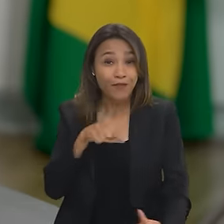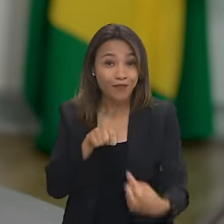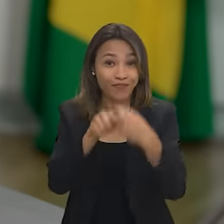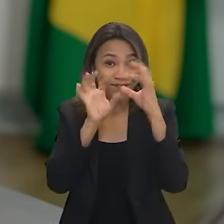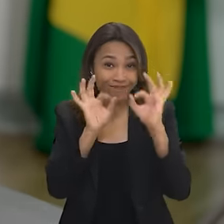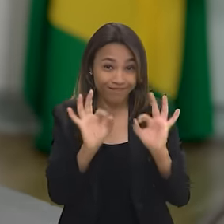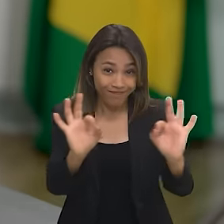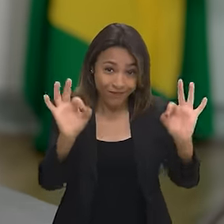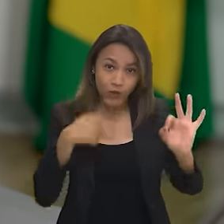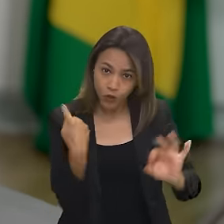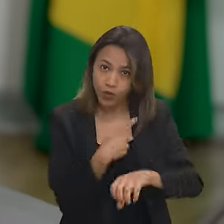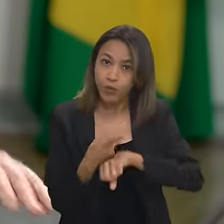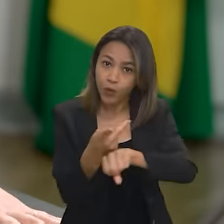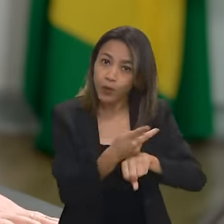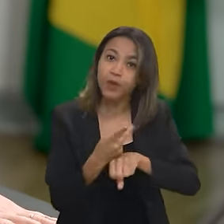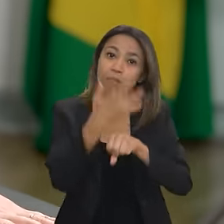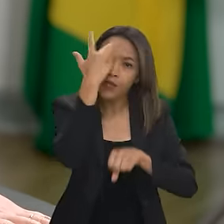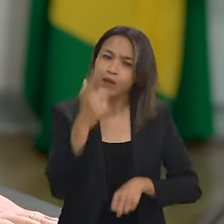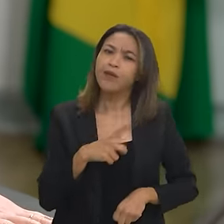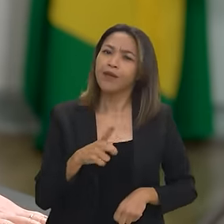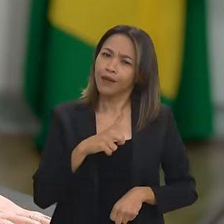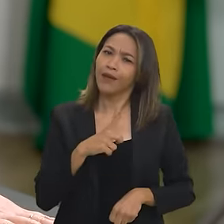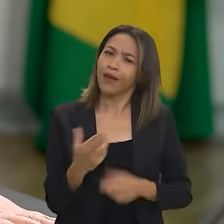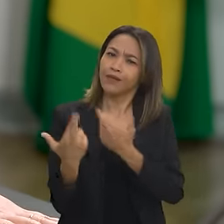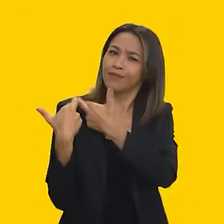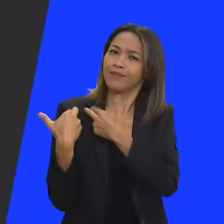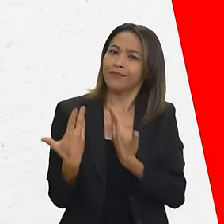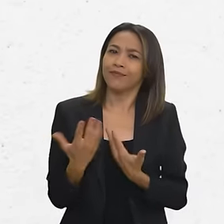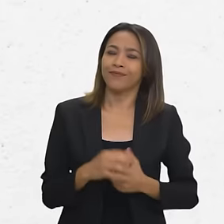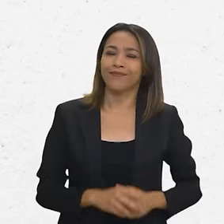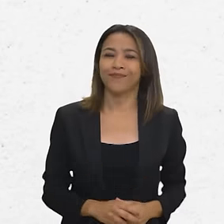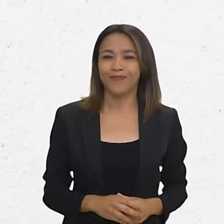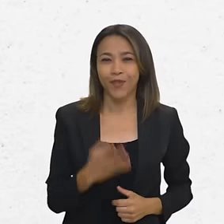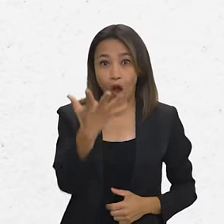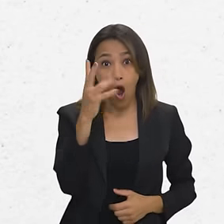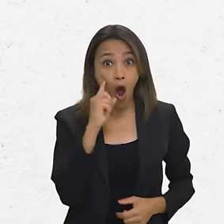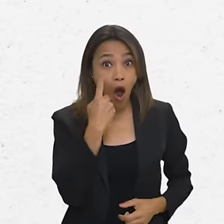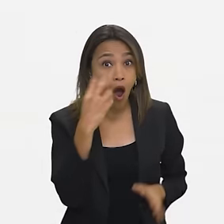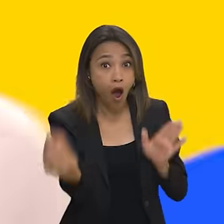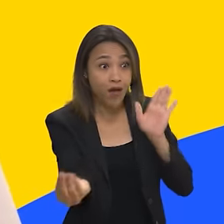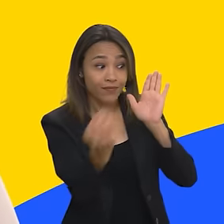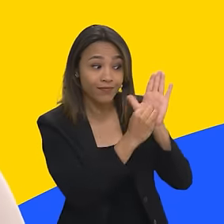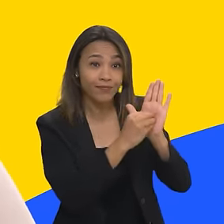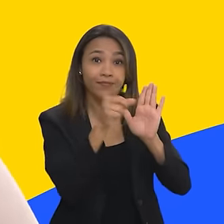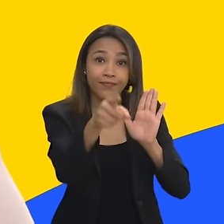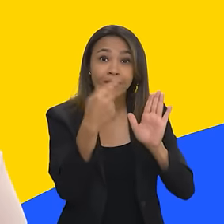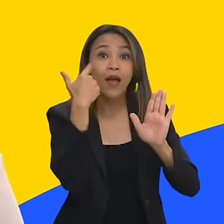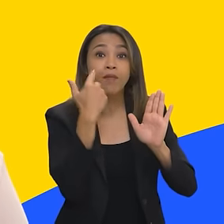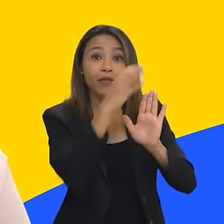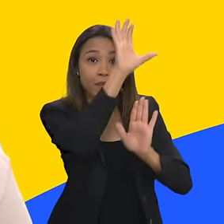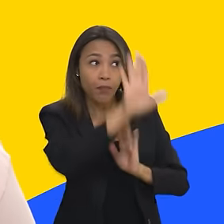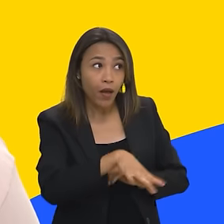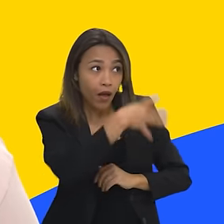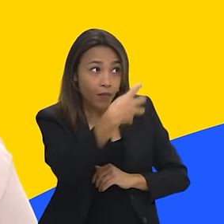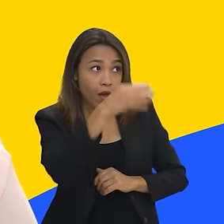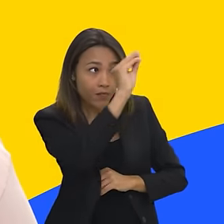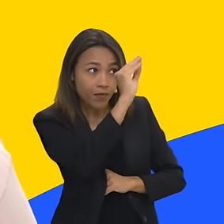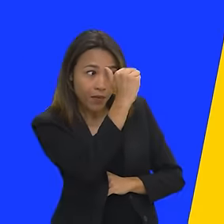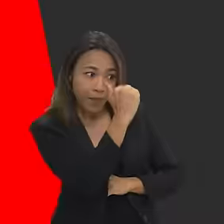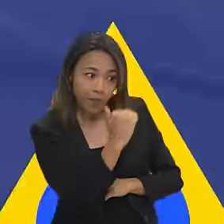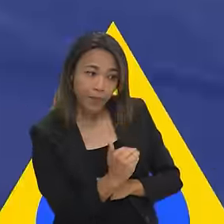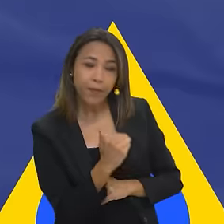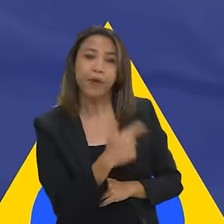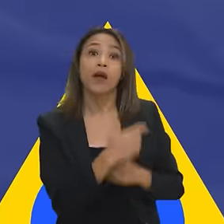gente está realmente procurando gente que quer ter essa tarefa na vida. E tome nota! Confira o cronograma do concurso nacional